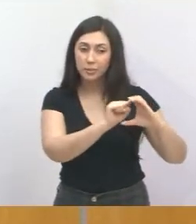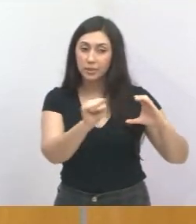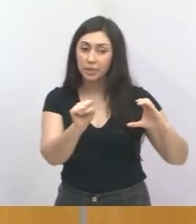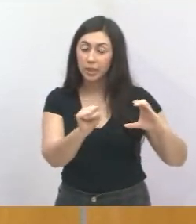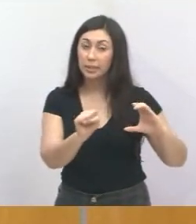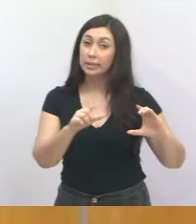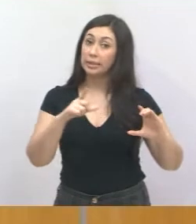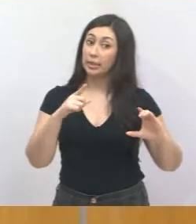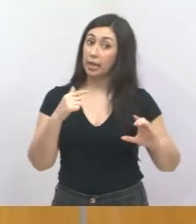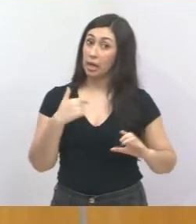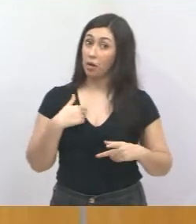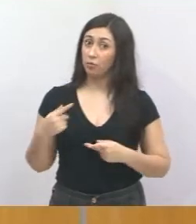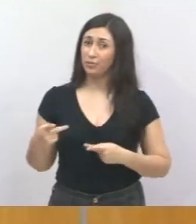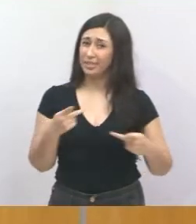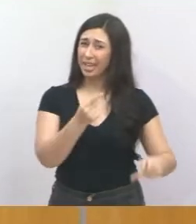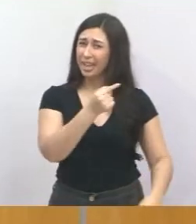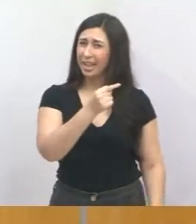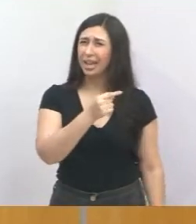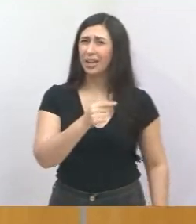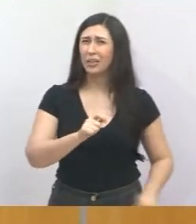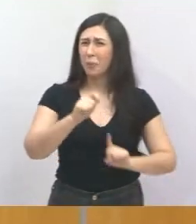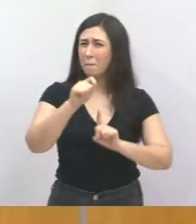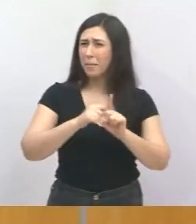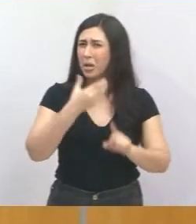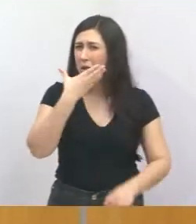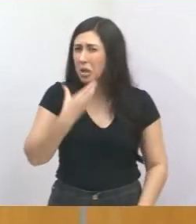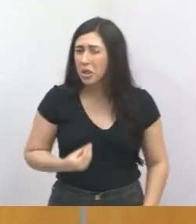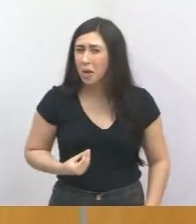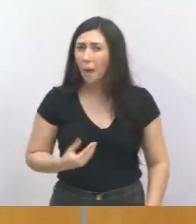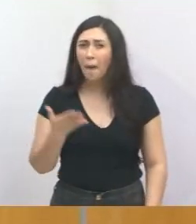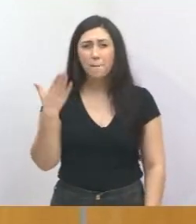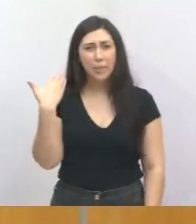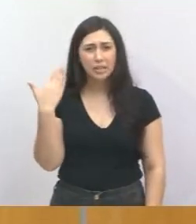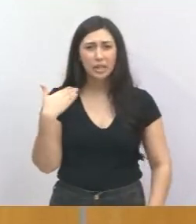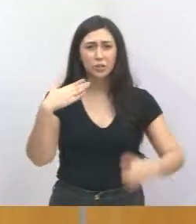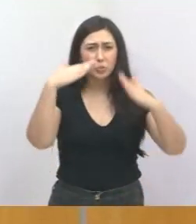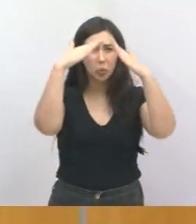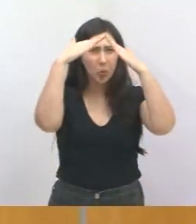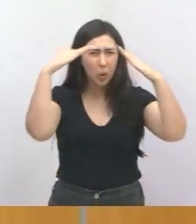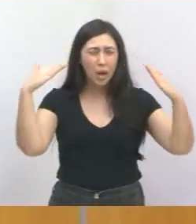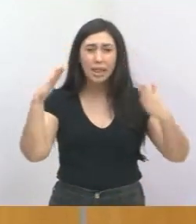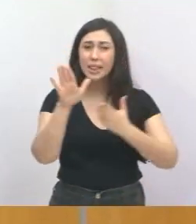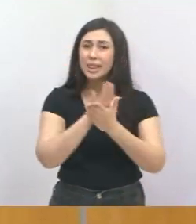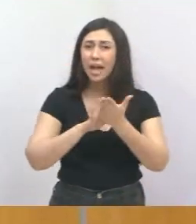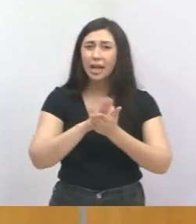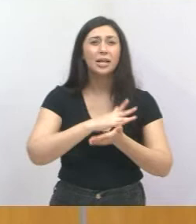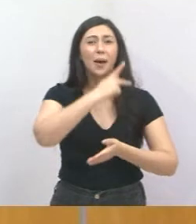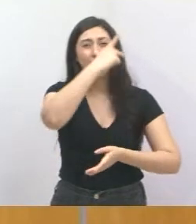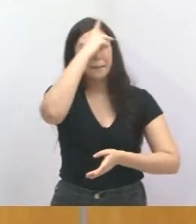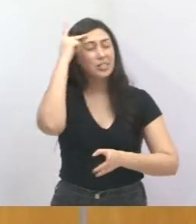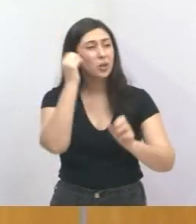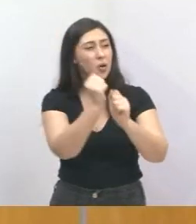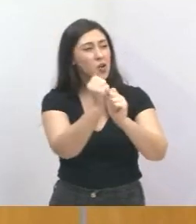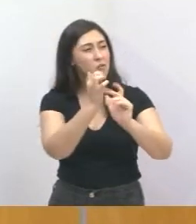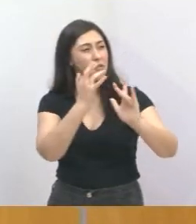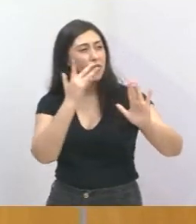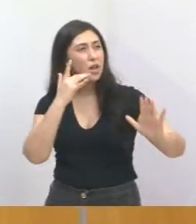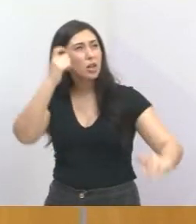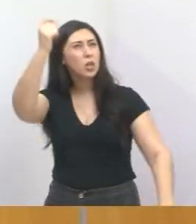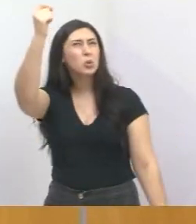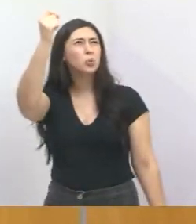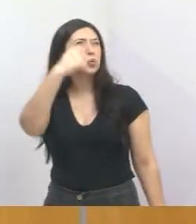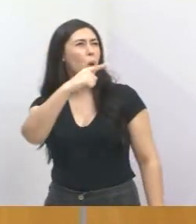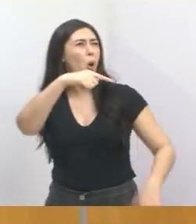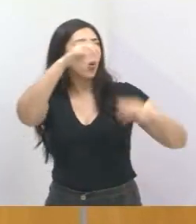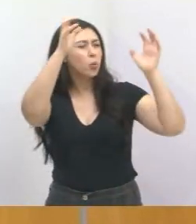vereadores, cheguei lá em dezembro, não tinha uma cobertura, né? As pessoas sendo atendidas no sol, na